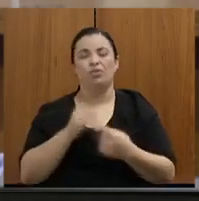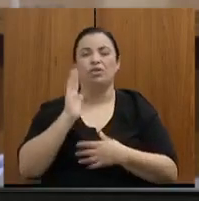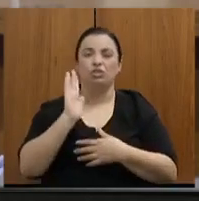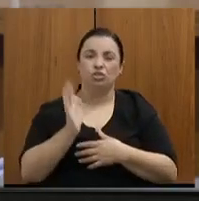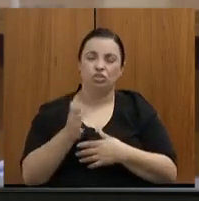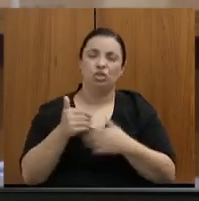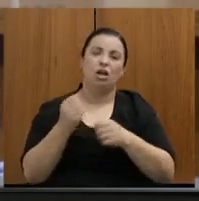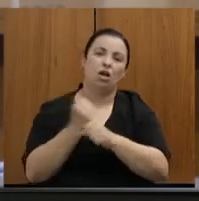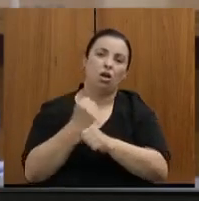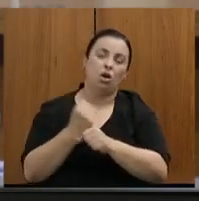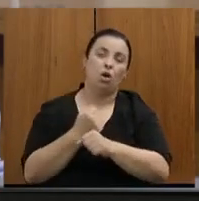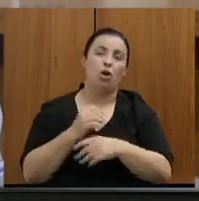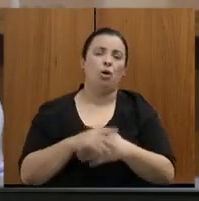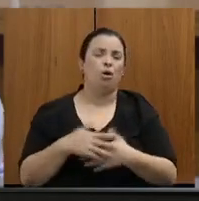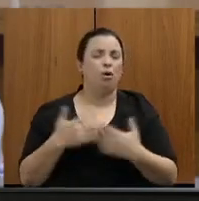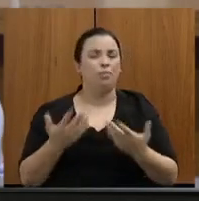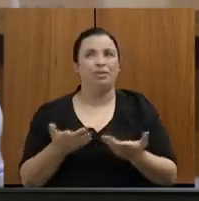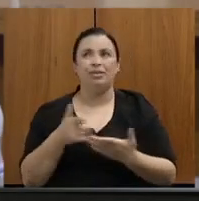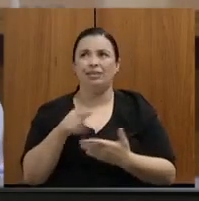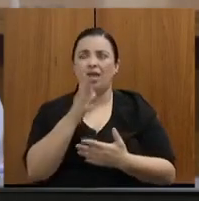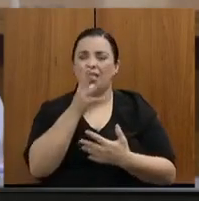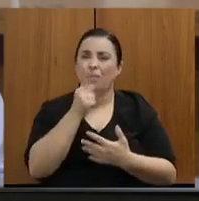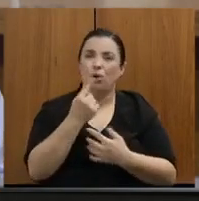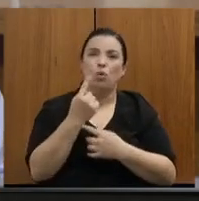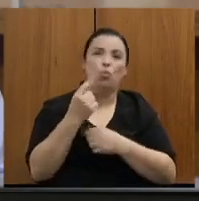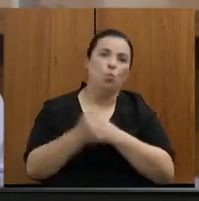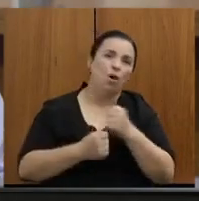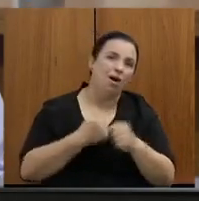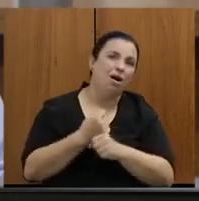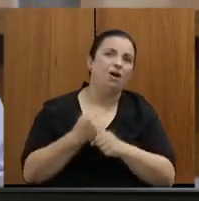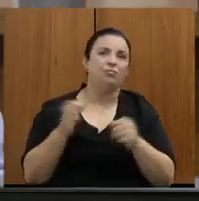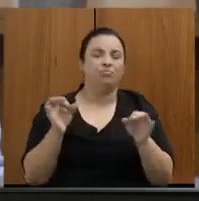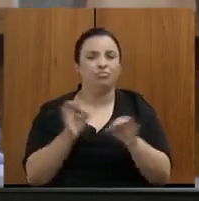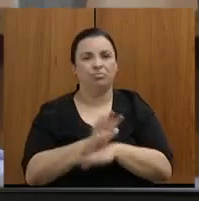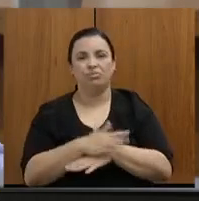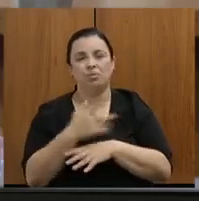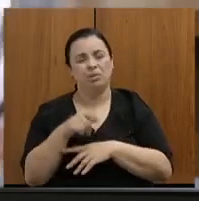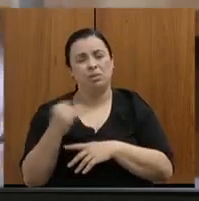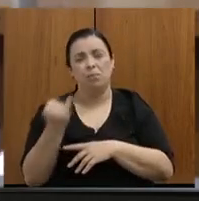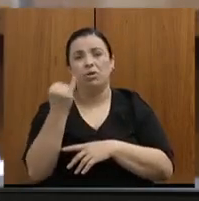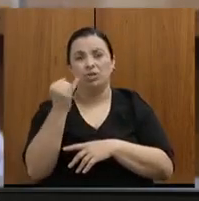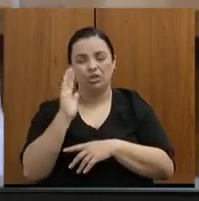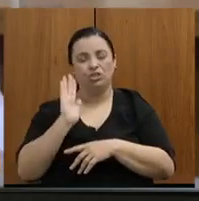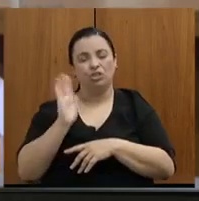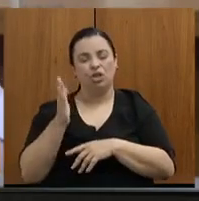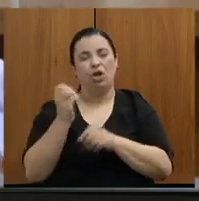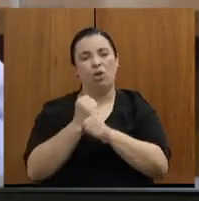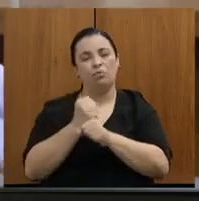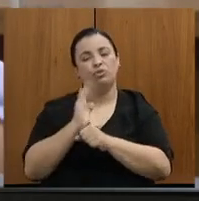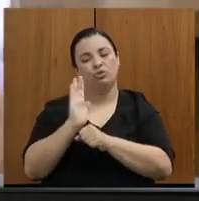as obras que demoram, coisa de um ano para serem concluídas, mas o importante é dar início nas obras.